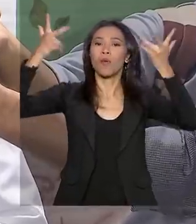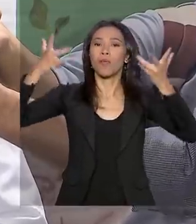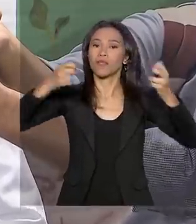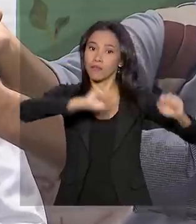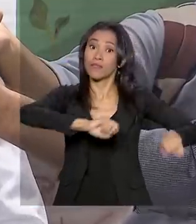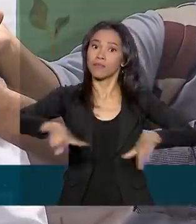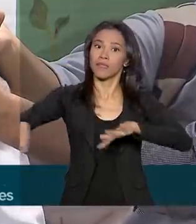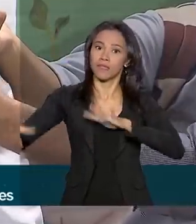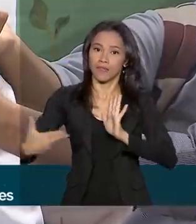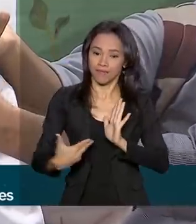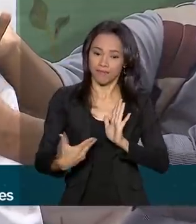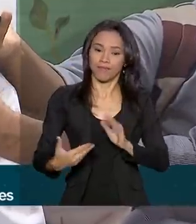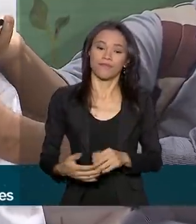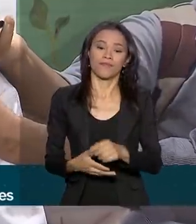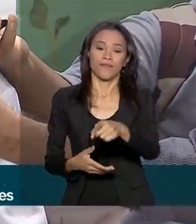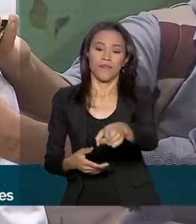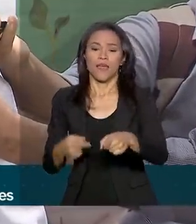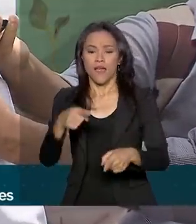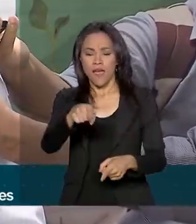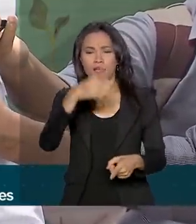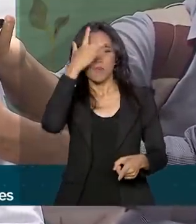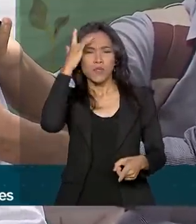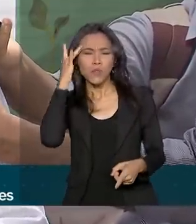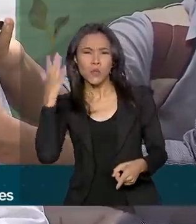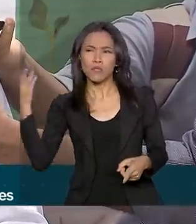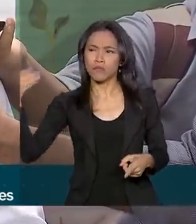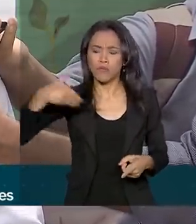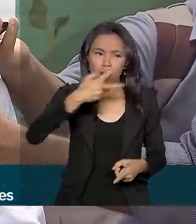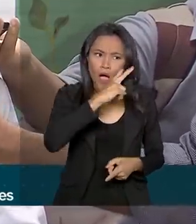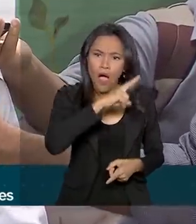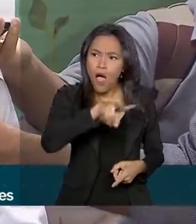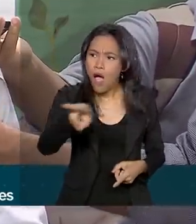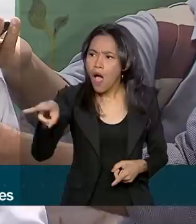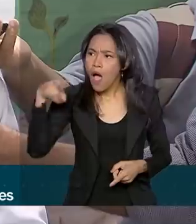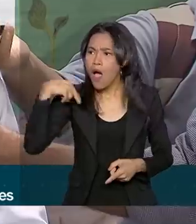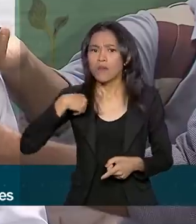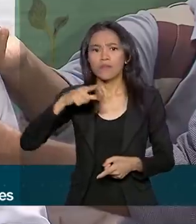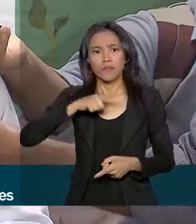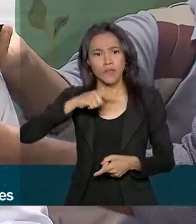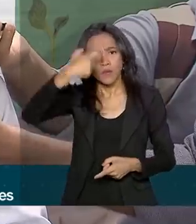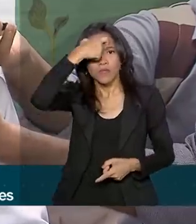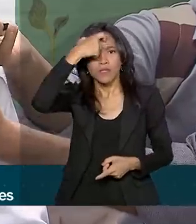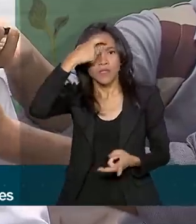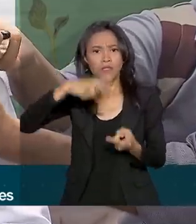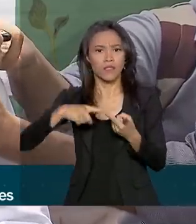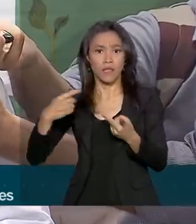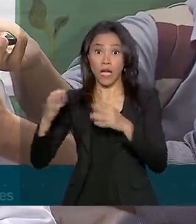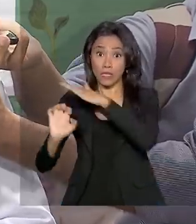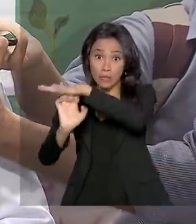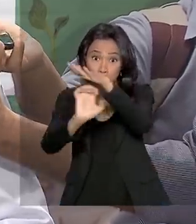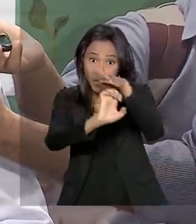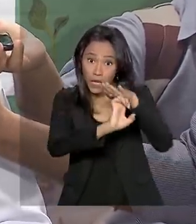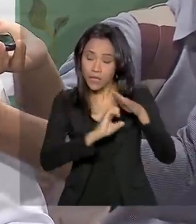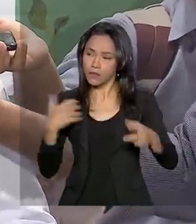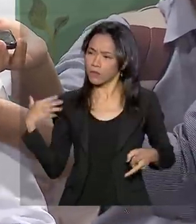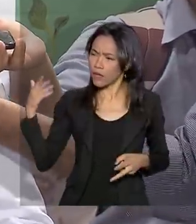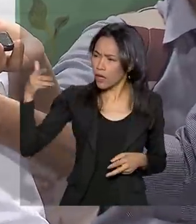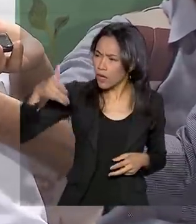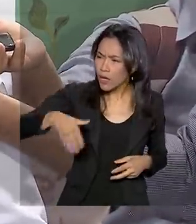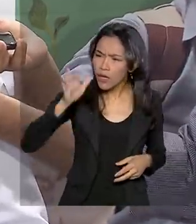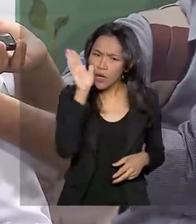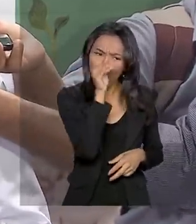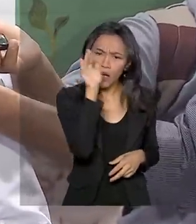como essa, as pessoas conseguem ter ciência das possibilidades, empresas que podem vir também, já começam a pensar sobre como